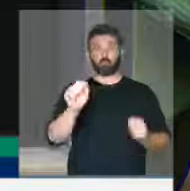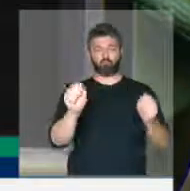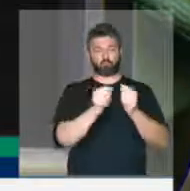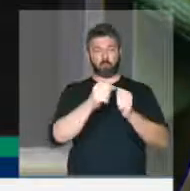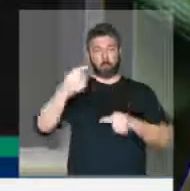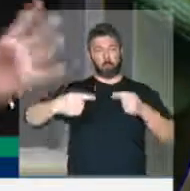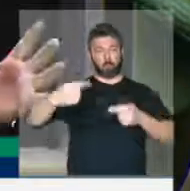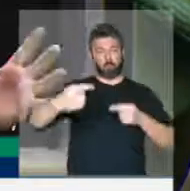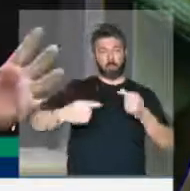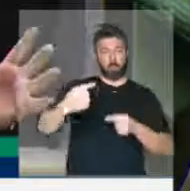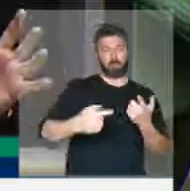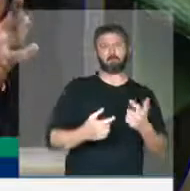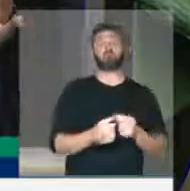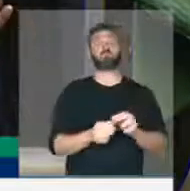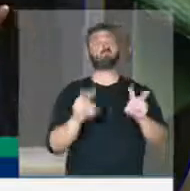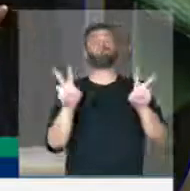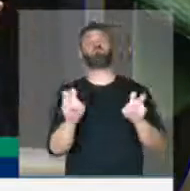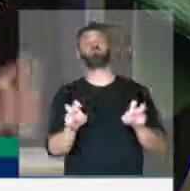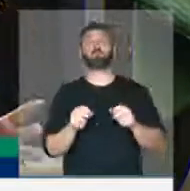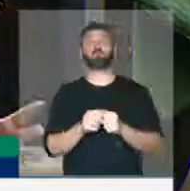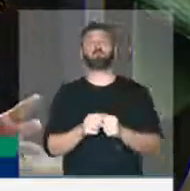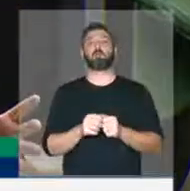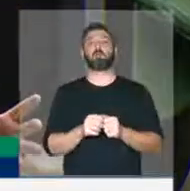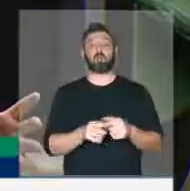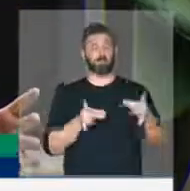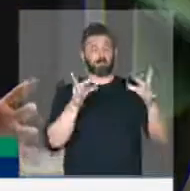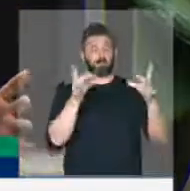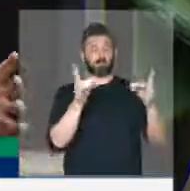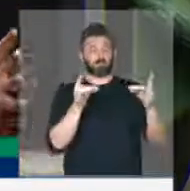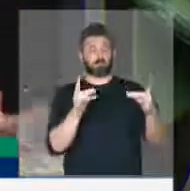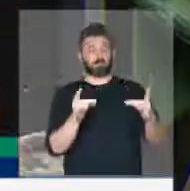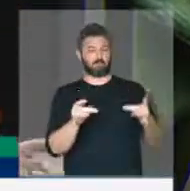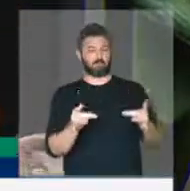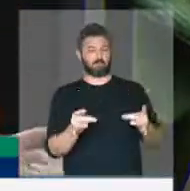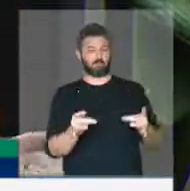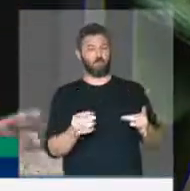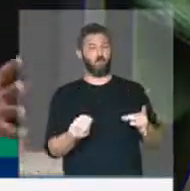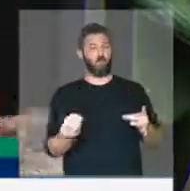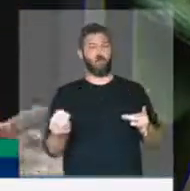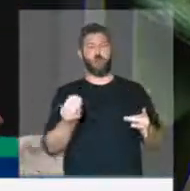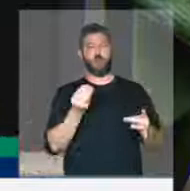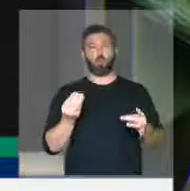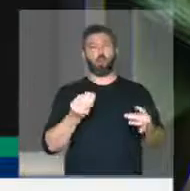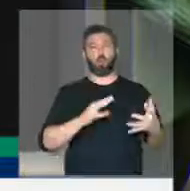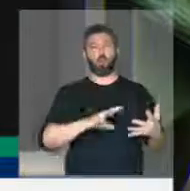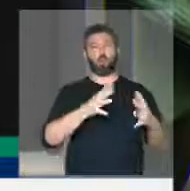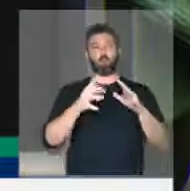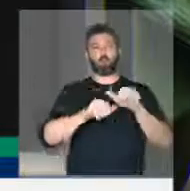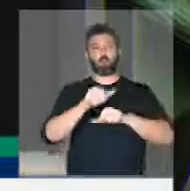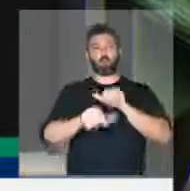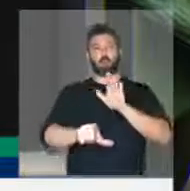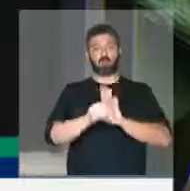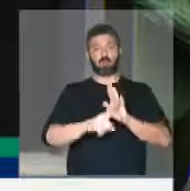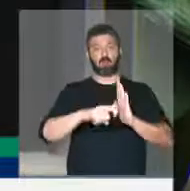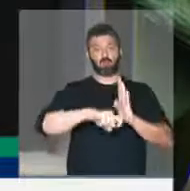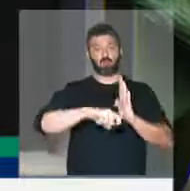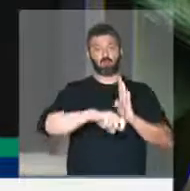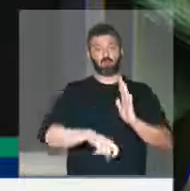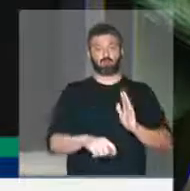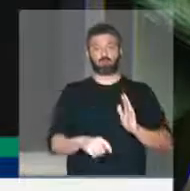a questão da definição de como será a reforma tributária.